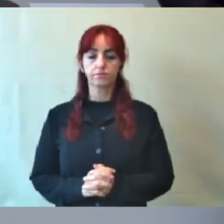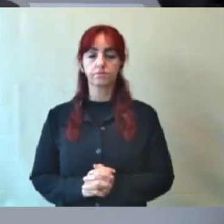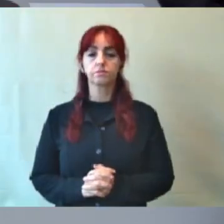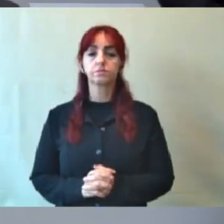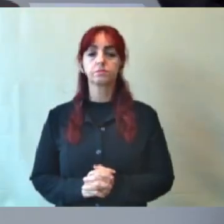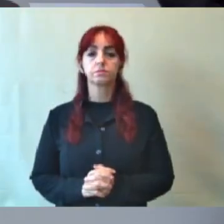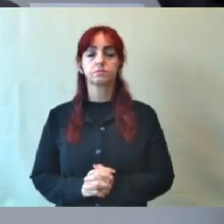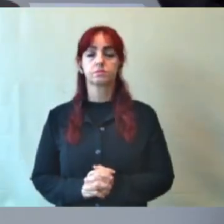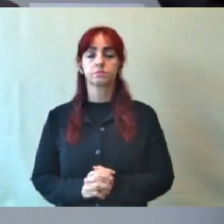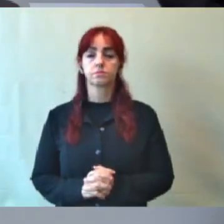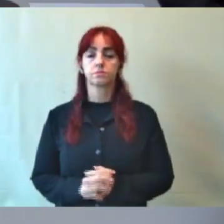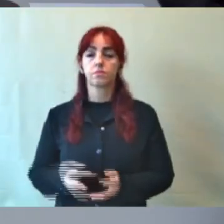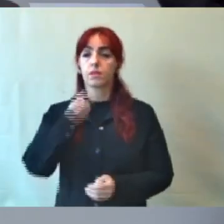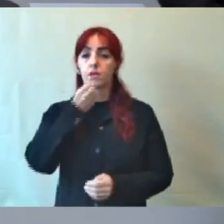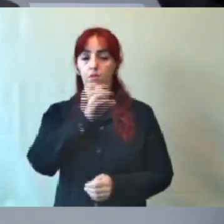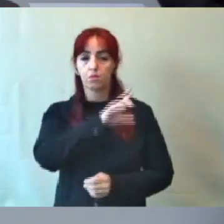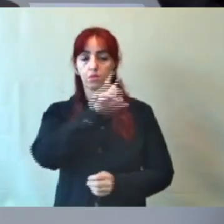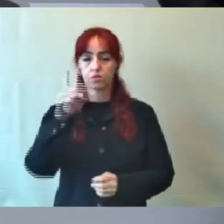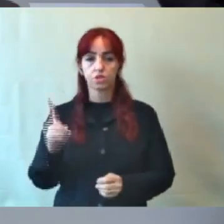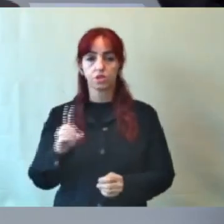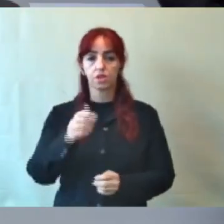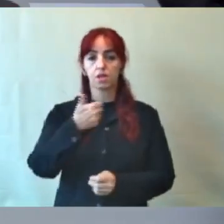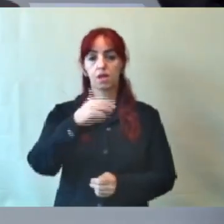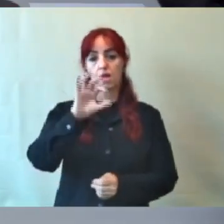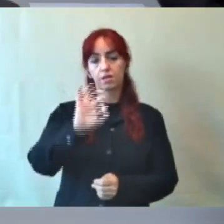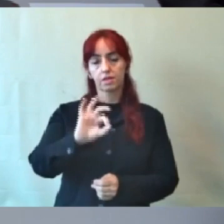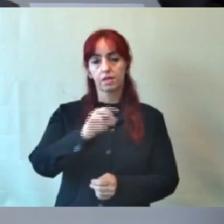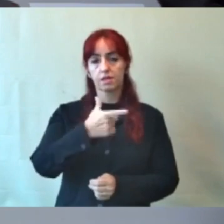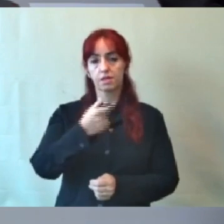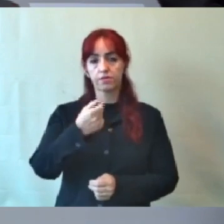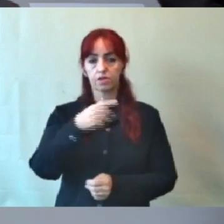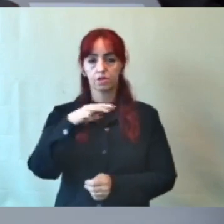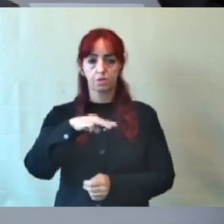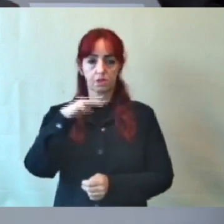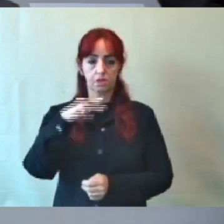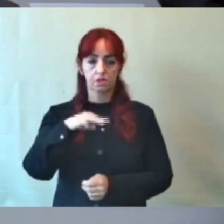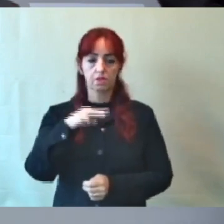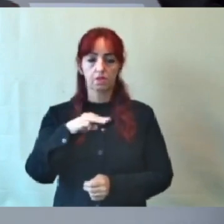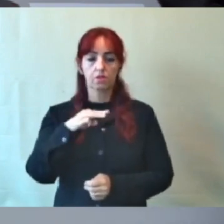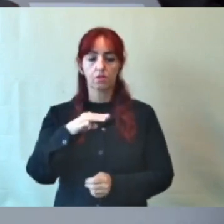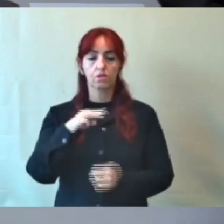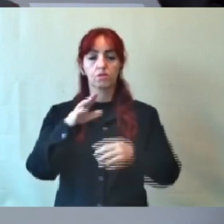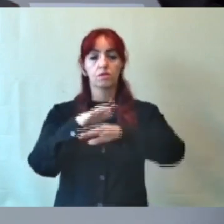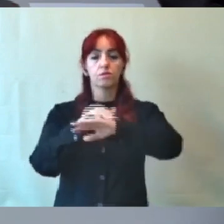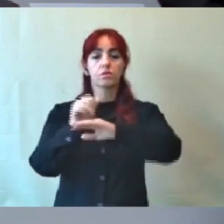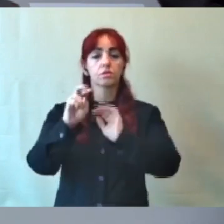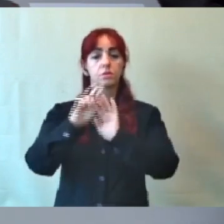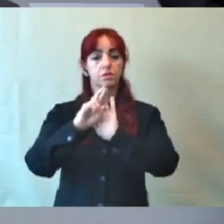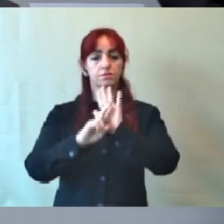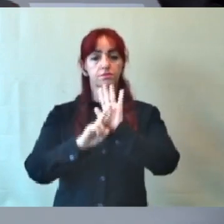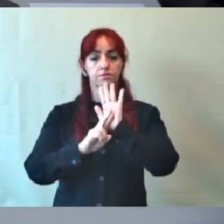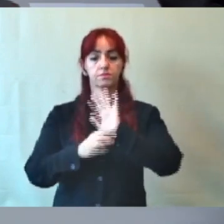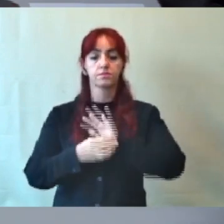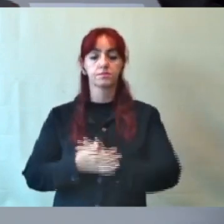Às 10 horas e 20 minutos, vou proceder aqui à chamada nos termos regimentais.